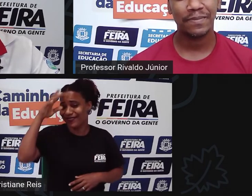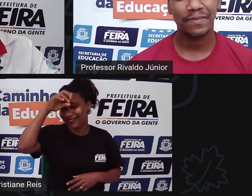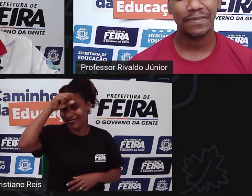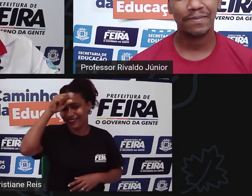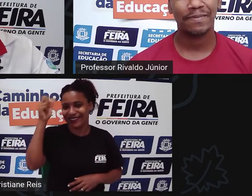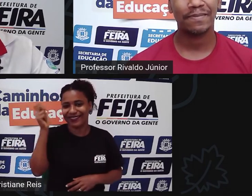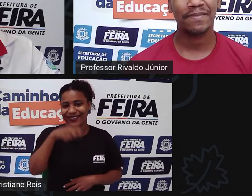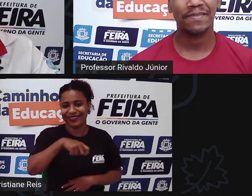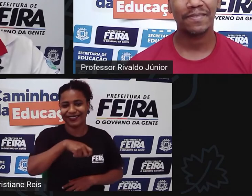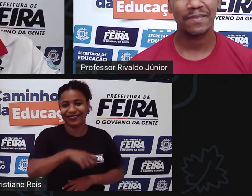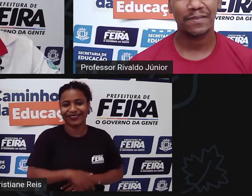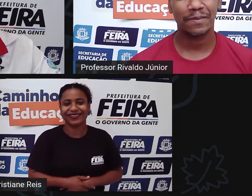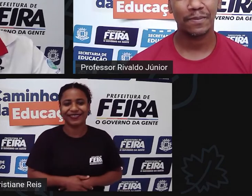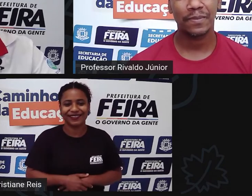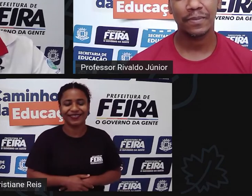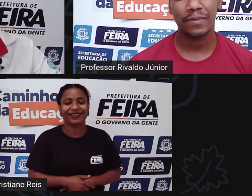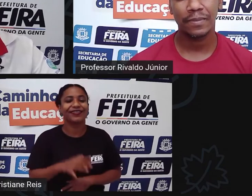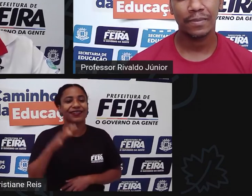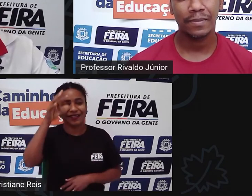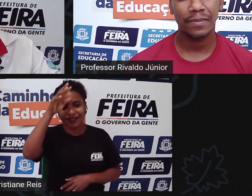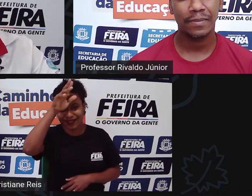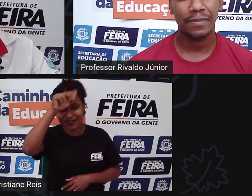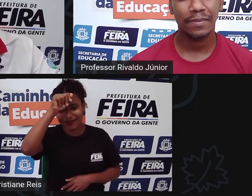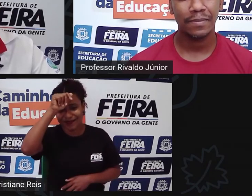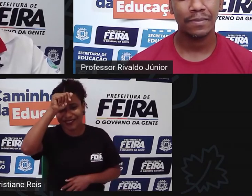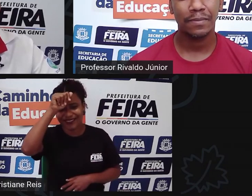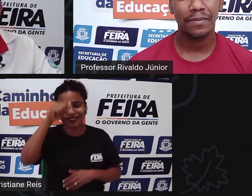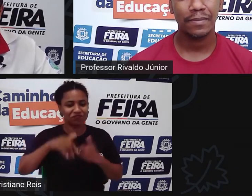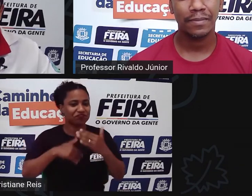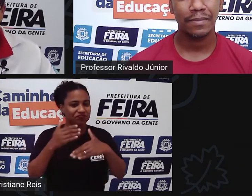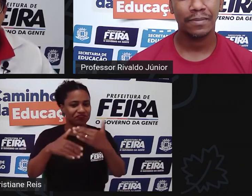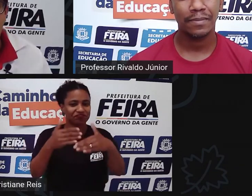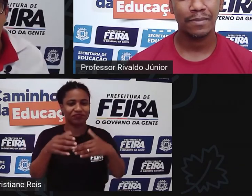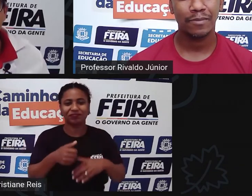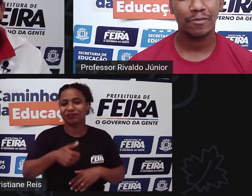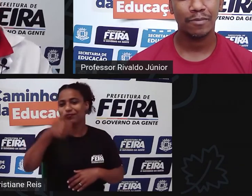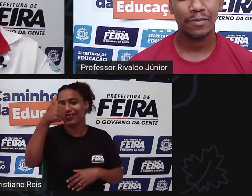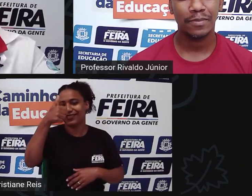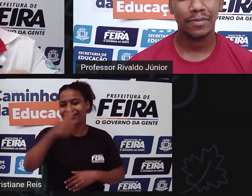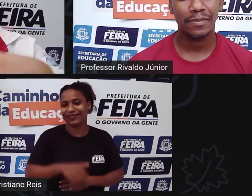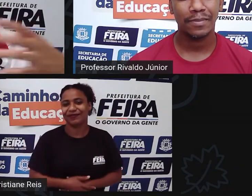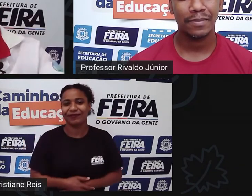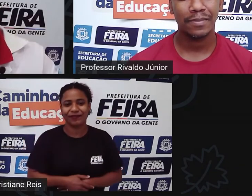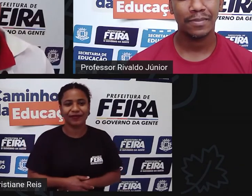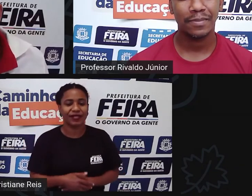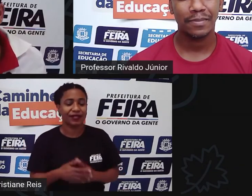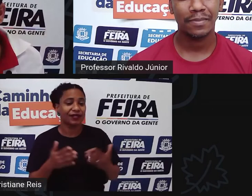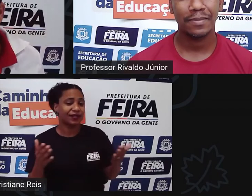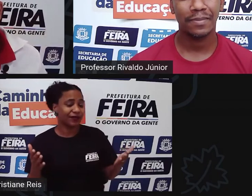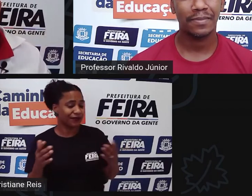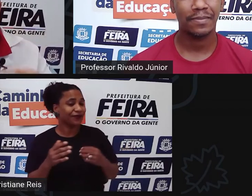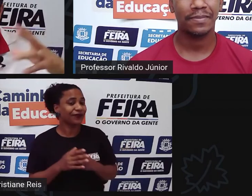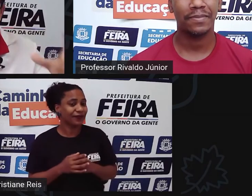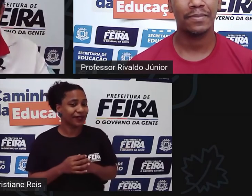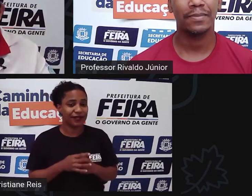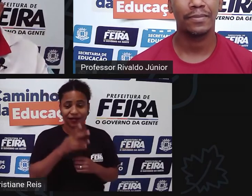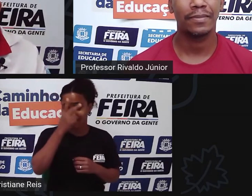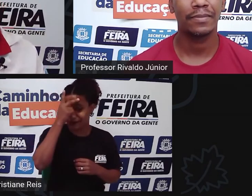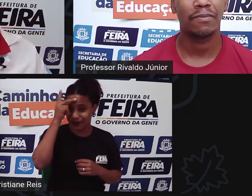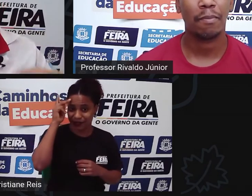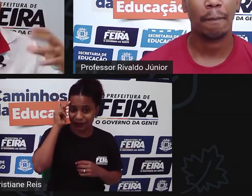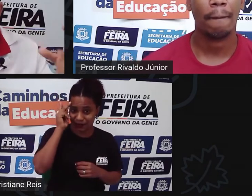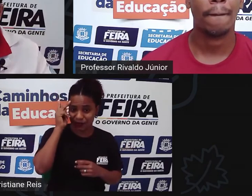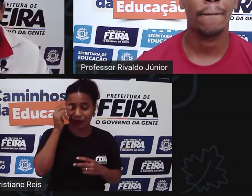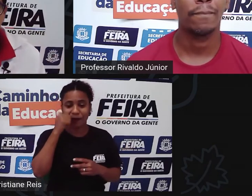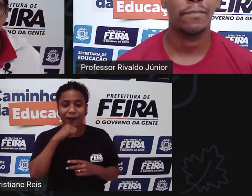com certeza é uma oportunidade de aprender e levar para a vida tá bora lá a pessoa viu nossa aula aqui nossos alunos